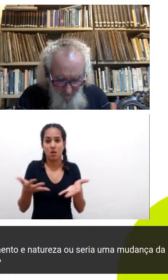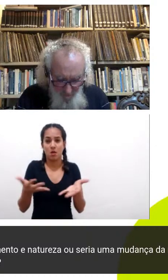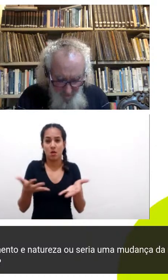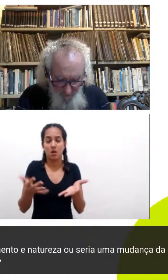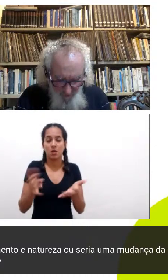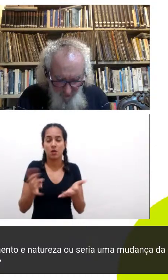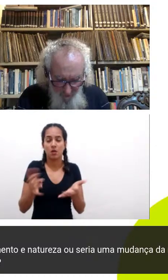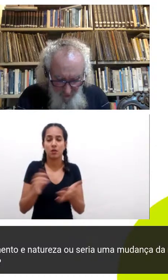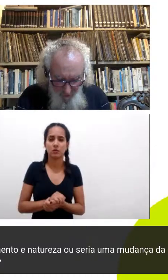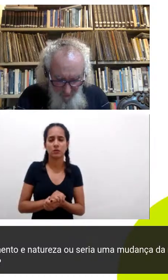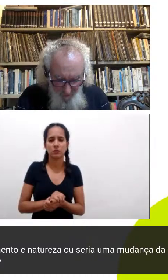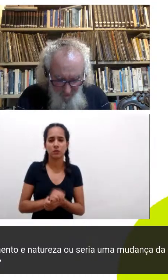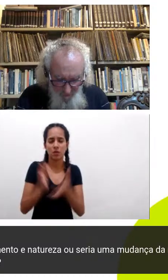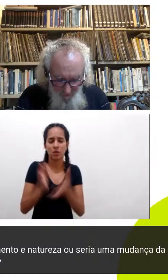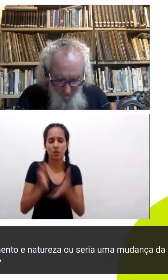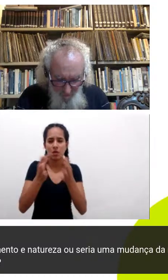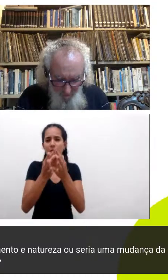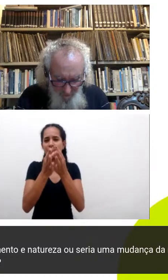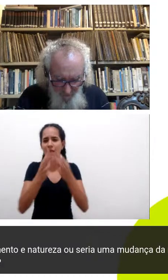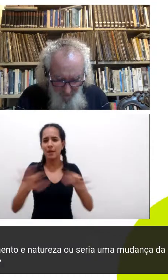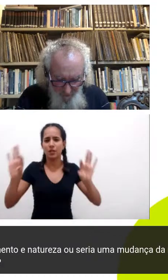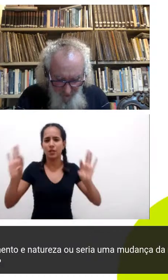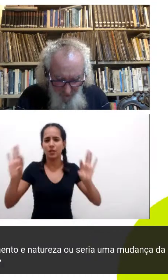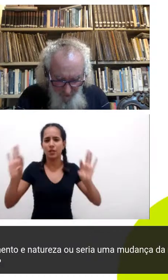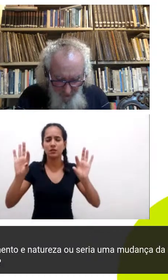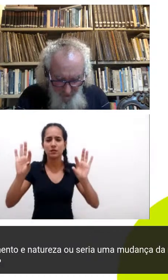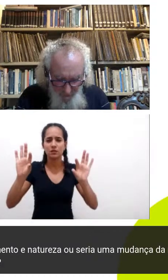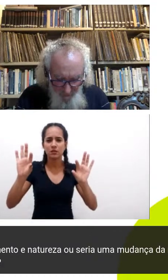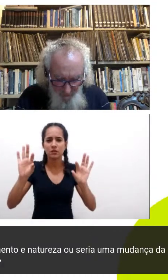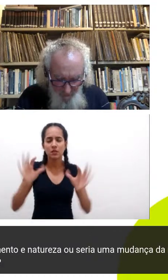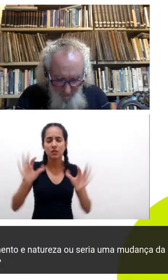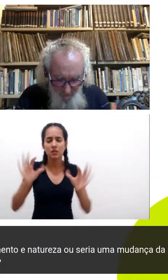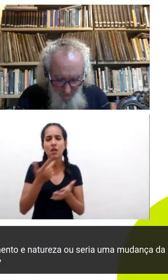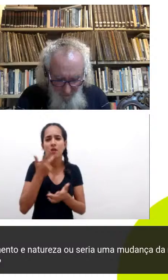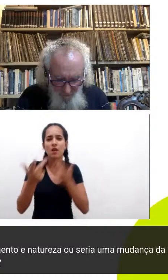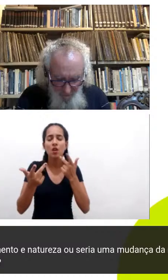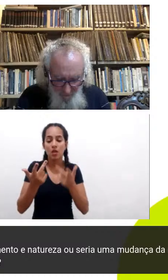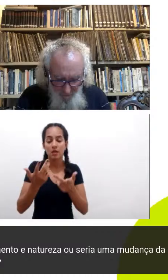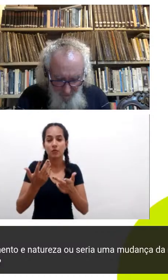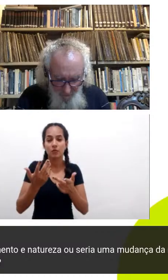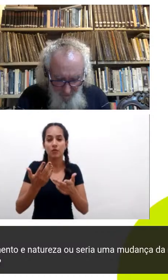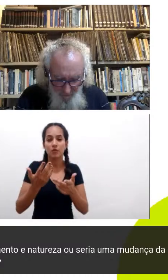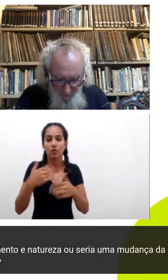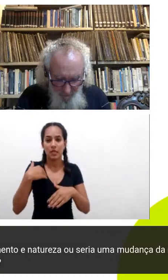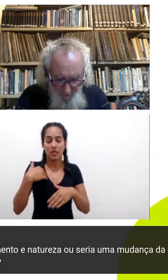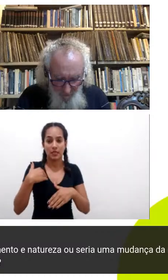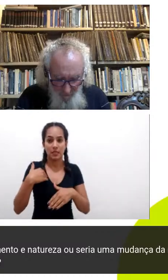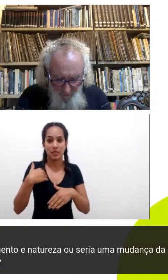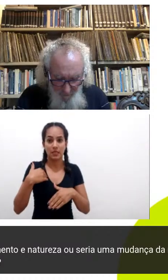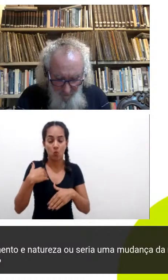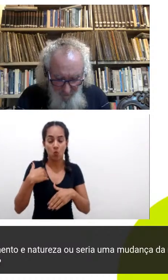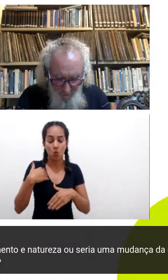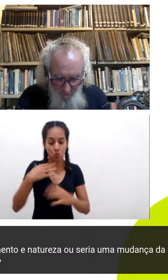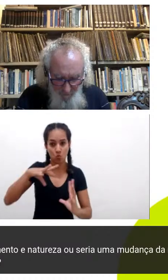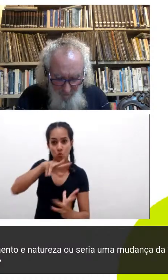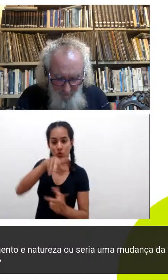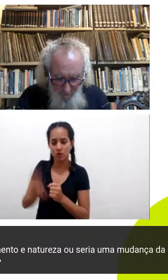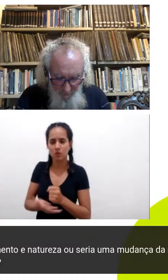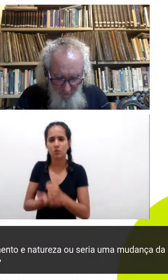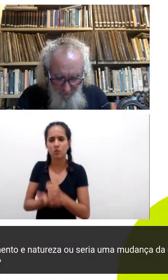eu citei na minha fala inicial que é desenvolvimento sustentável hoje ele é um paradoxo porque se a gente conceber